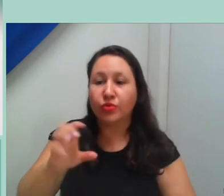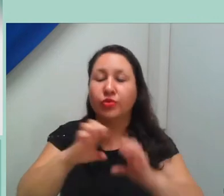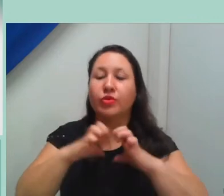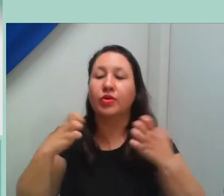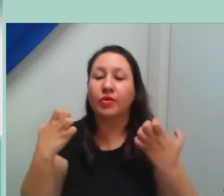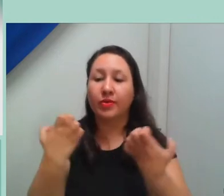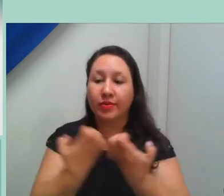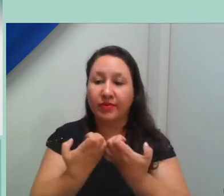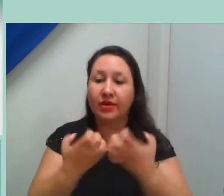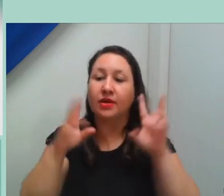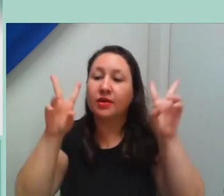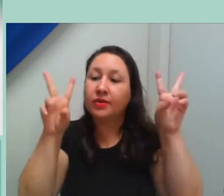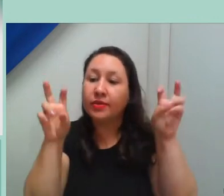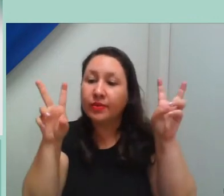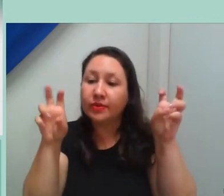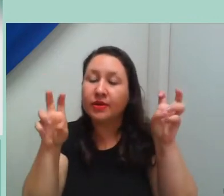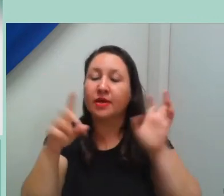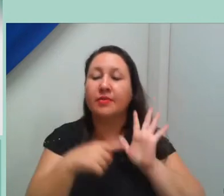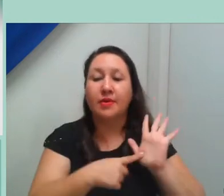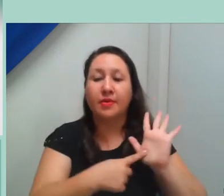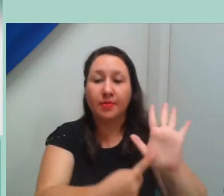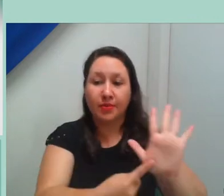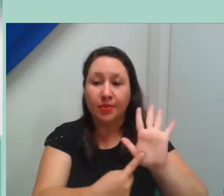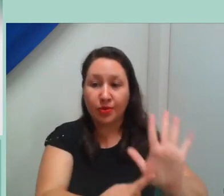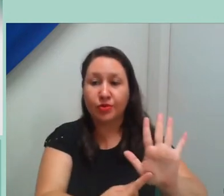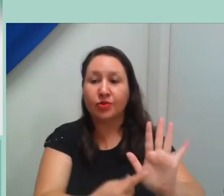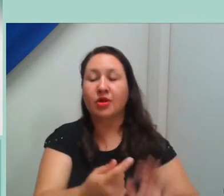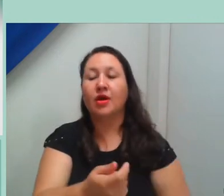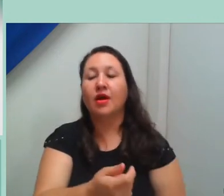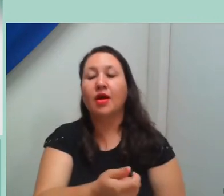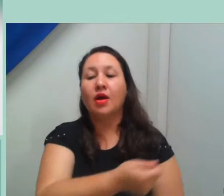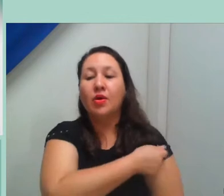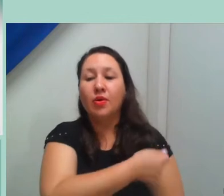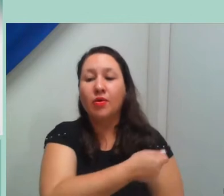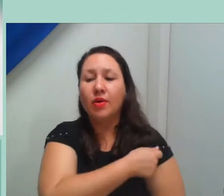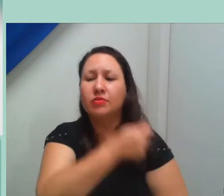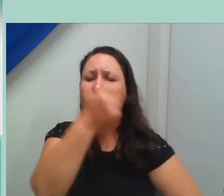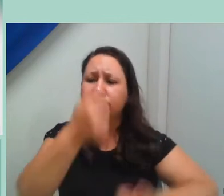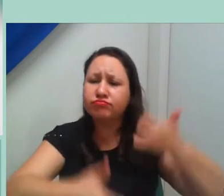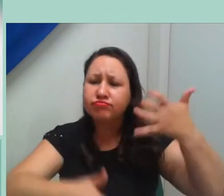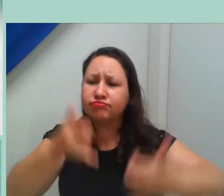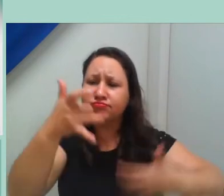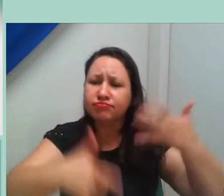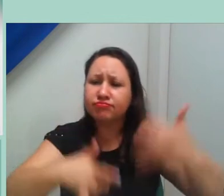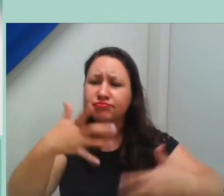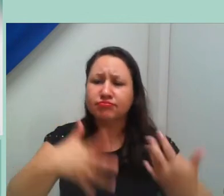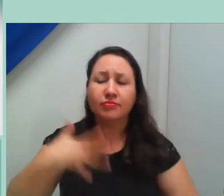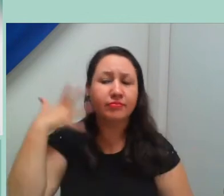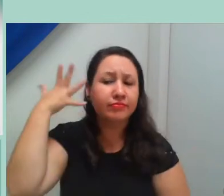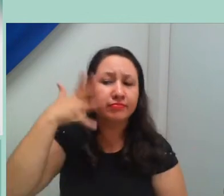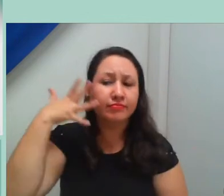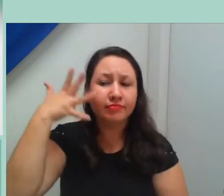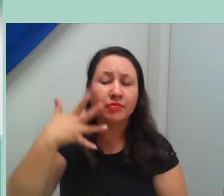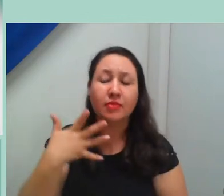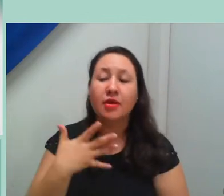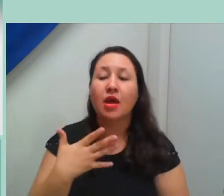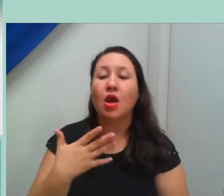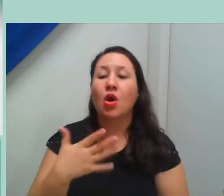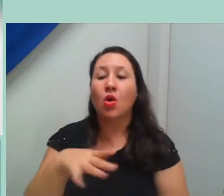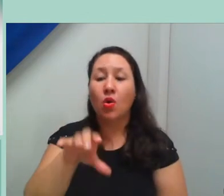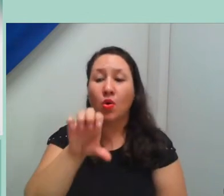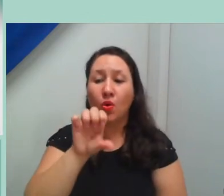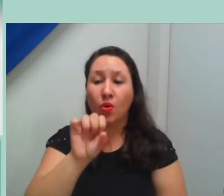pesquisas dos alunos egressos da pós-graduação do IFAC. Serão oito palestrantes, distribuídos em dois